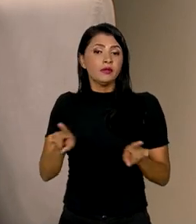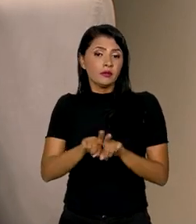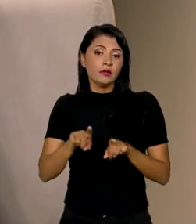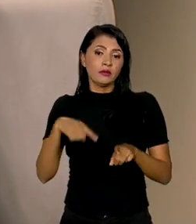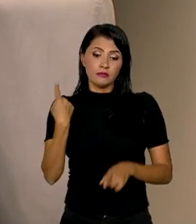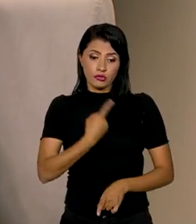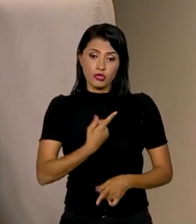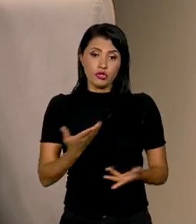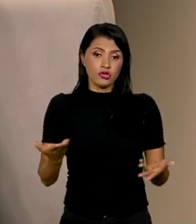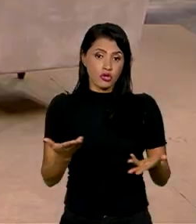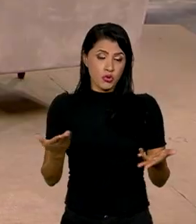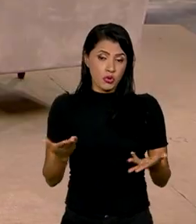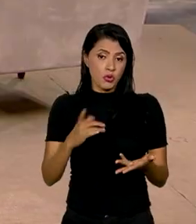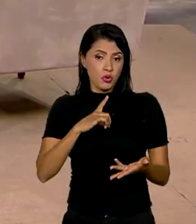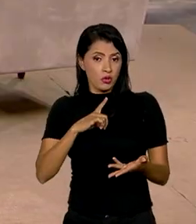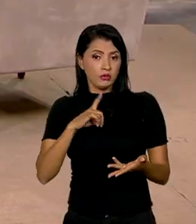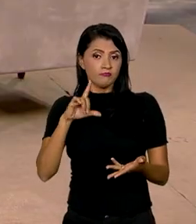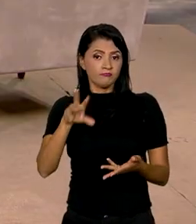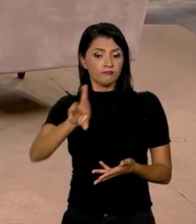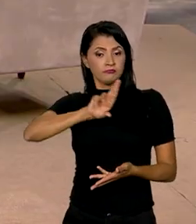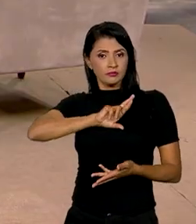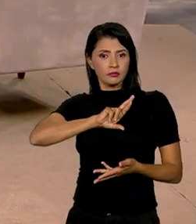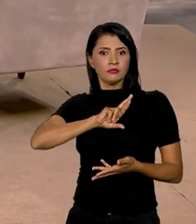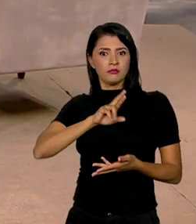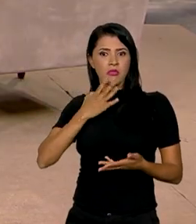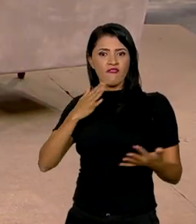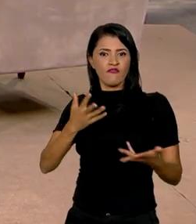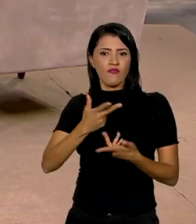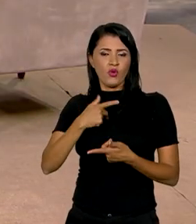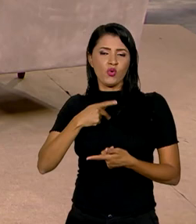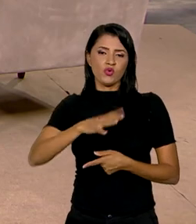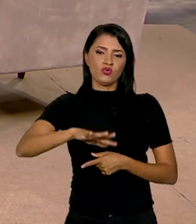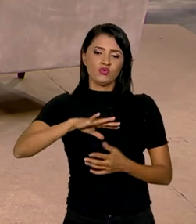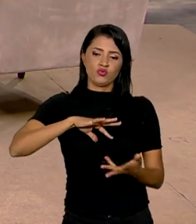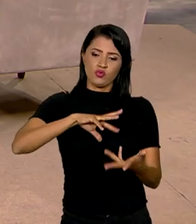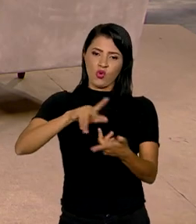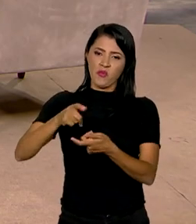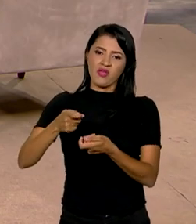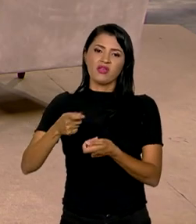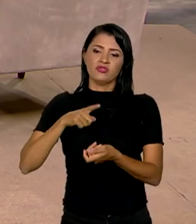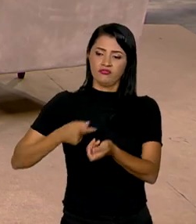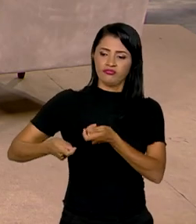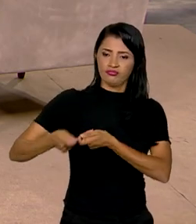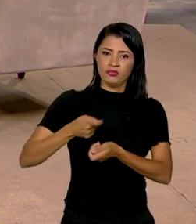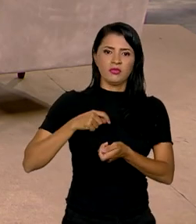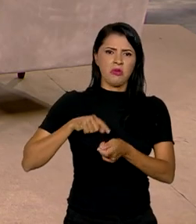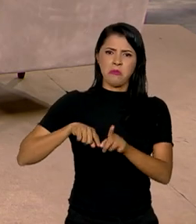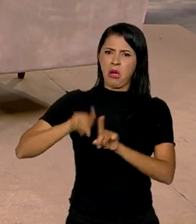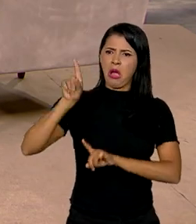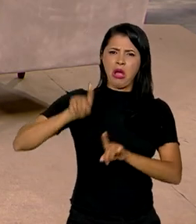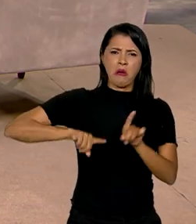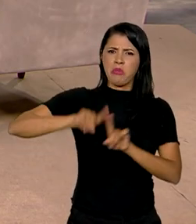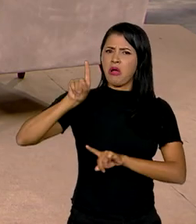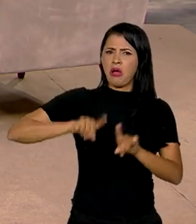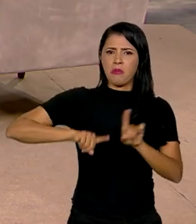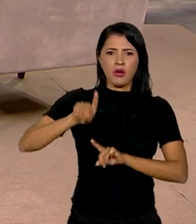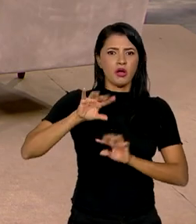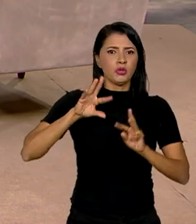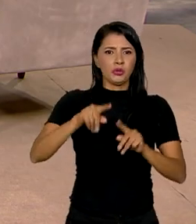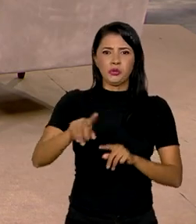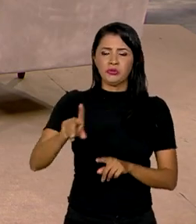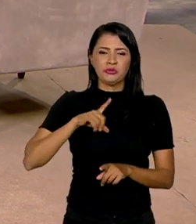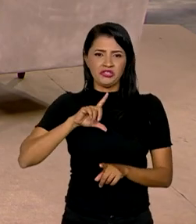da gente estar tendo um resultado excepcional no comércio internacional, nós vamos bater todos os recordes de resultados